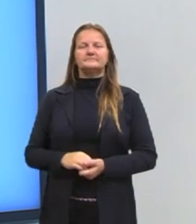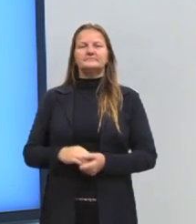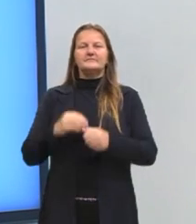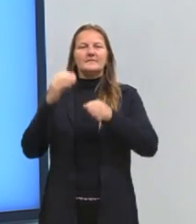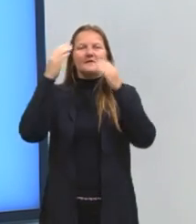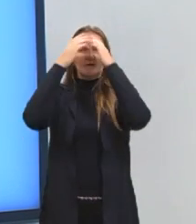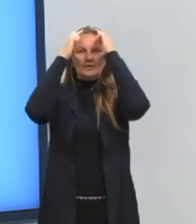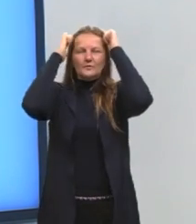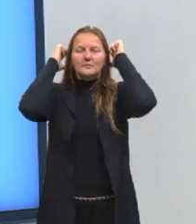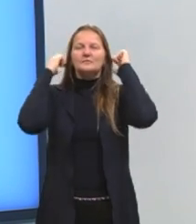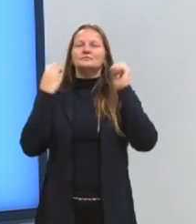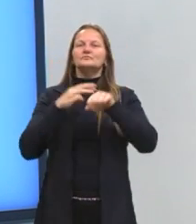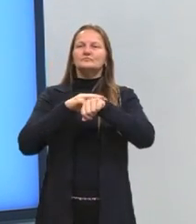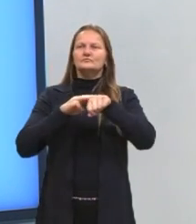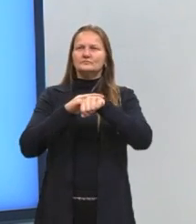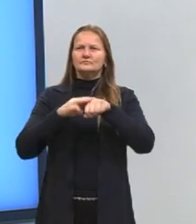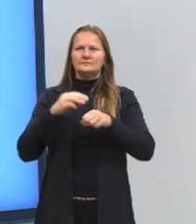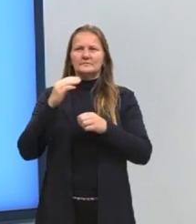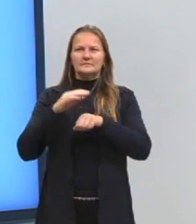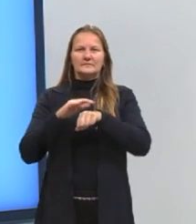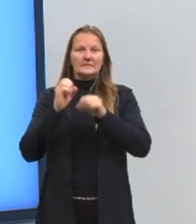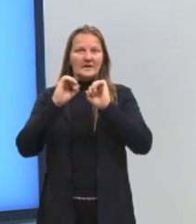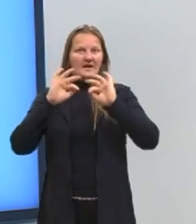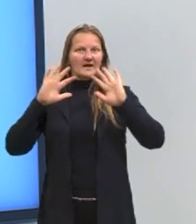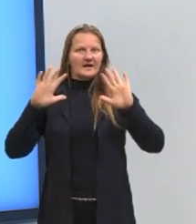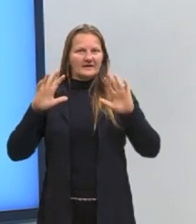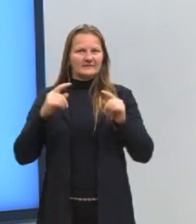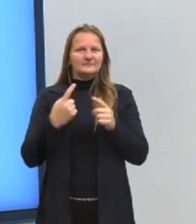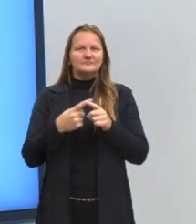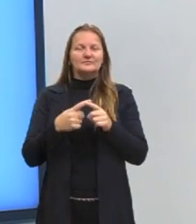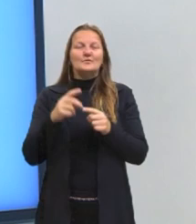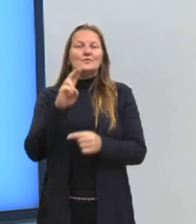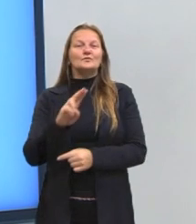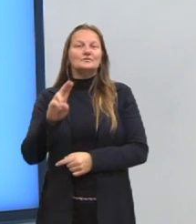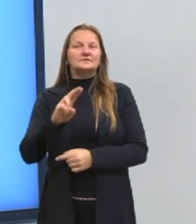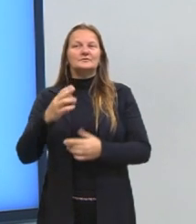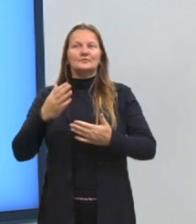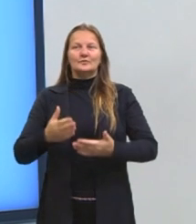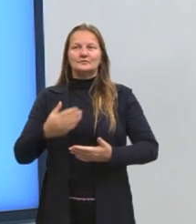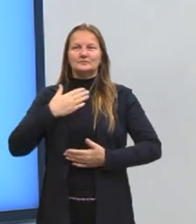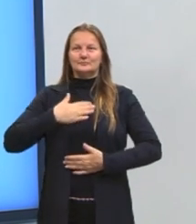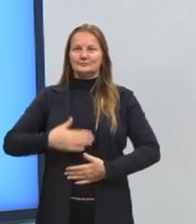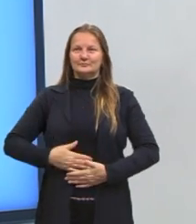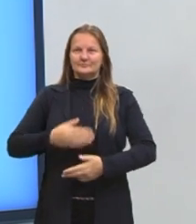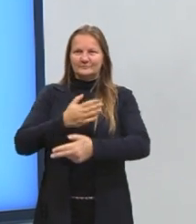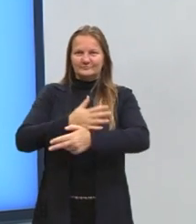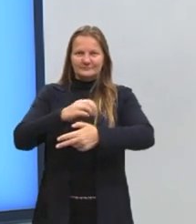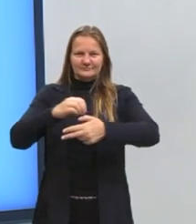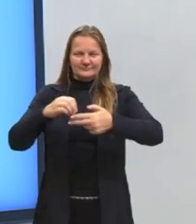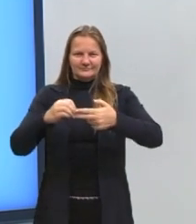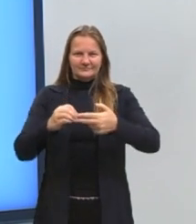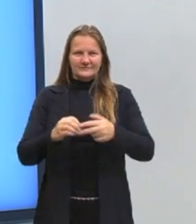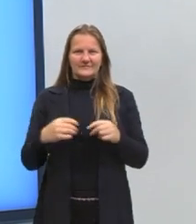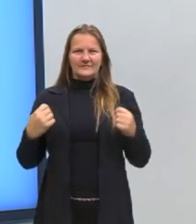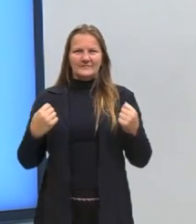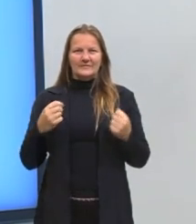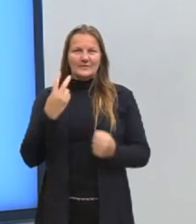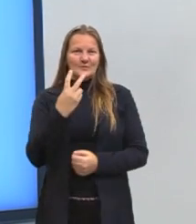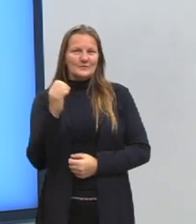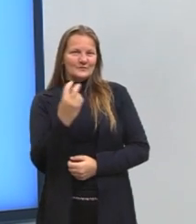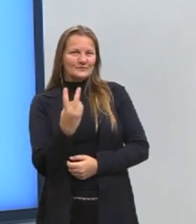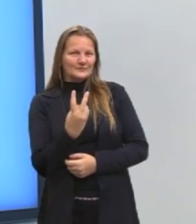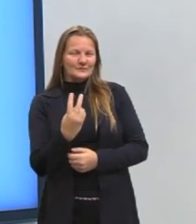cabelos e olhos castanhos, pele clara e eu estou usando hoje a camiseta do projeto pré-ENEM 2022